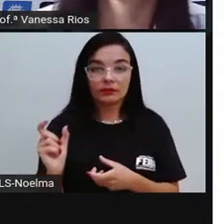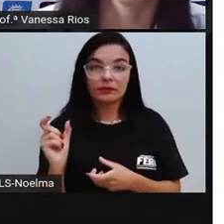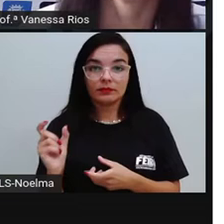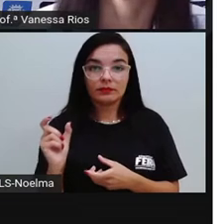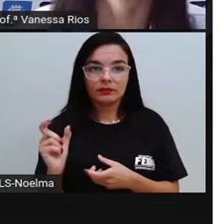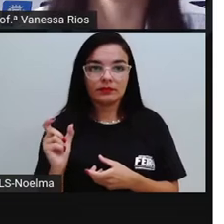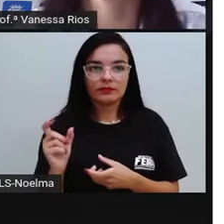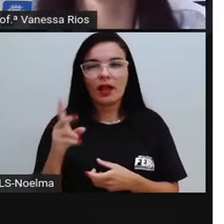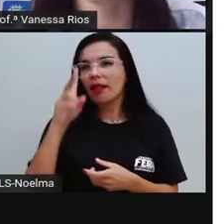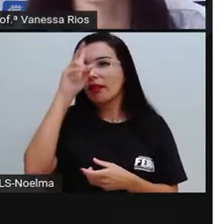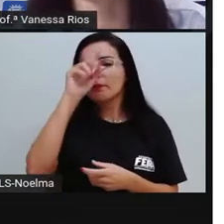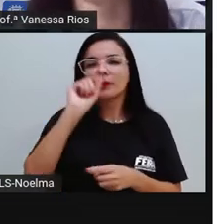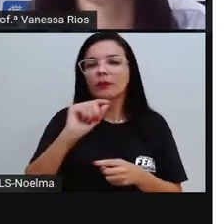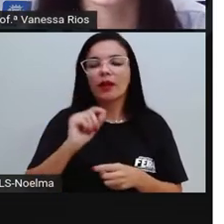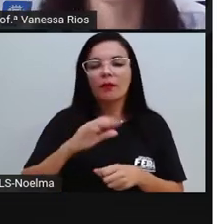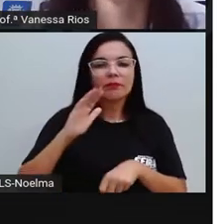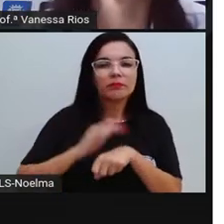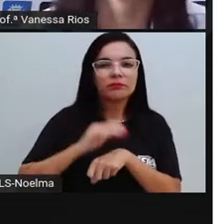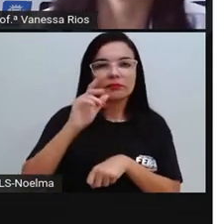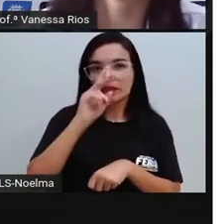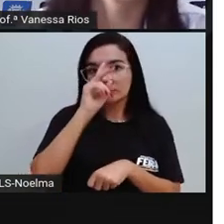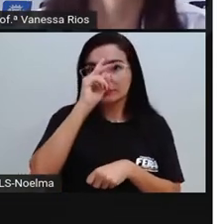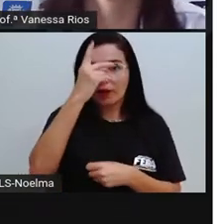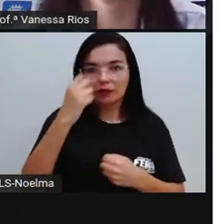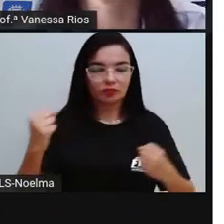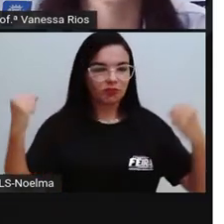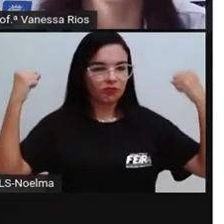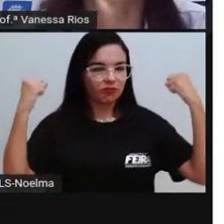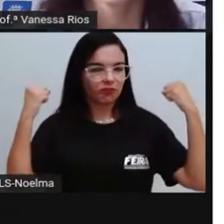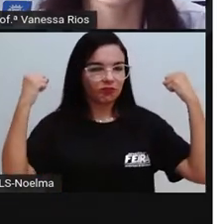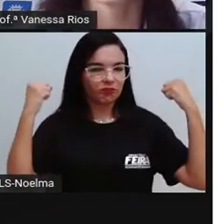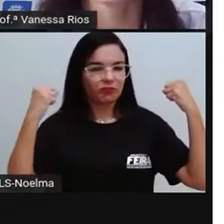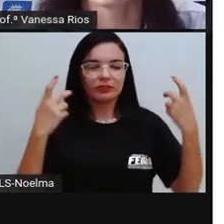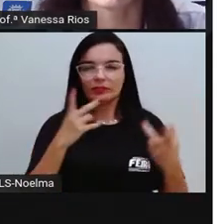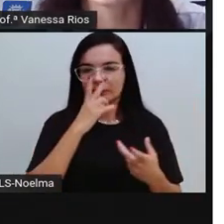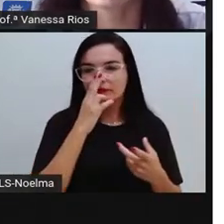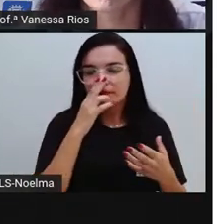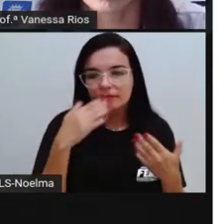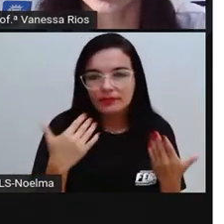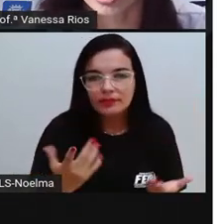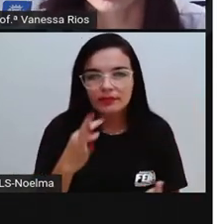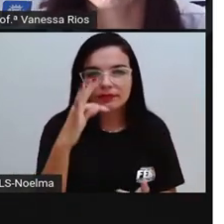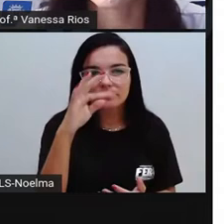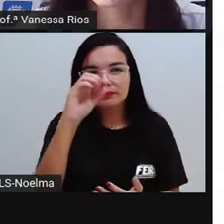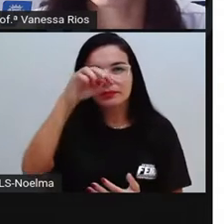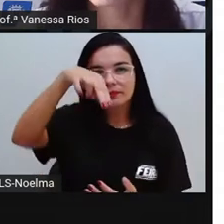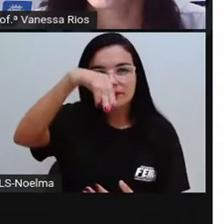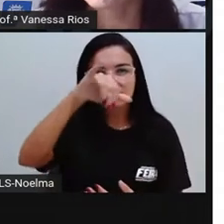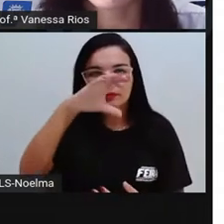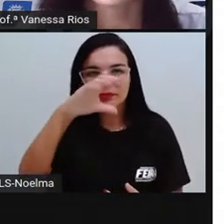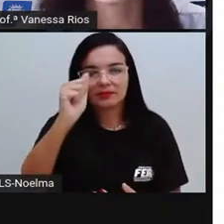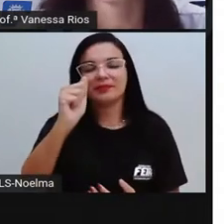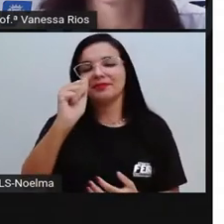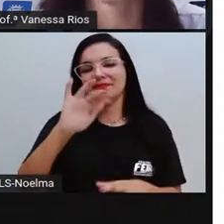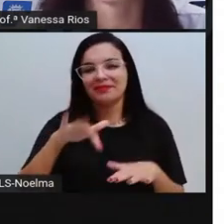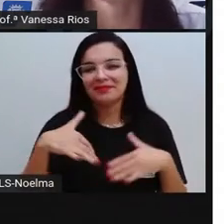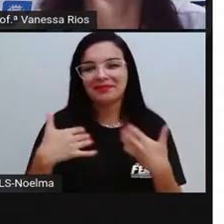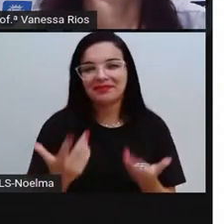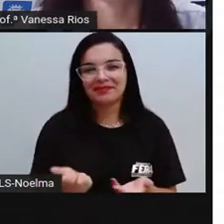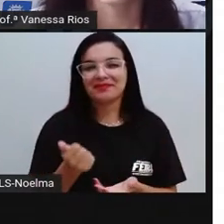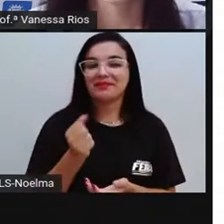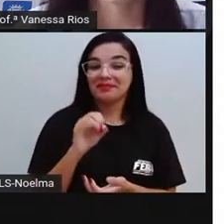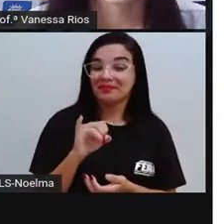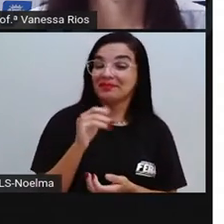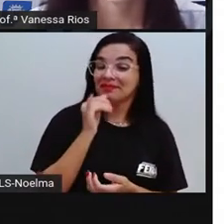logo de tônico, né? De algo aí de uma vitamina, de algo que vai deixar a pessoa mais forte, caso seja um tônico aí pra gente beber.